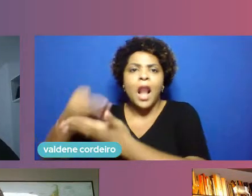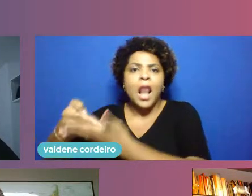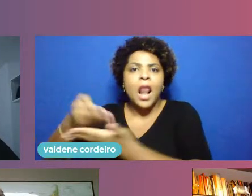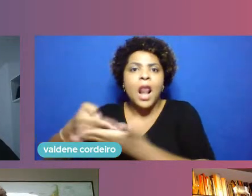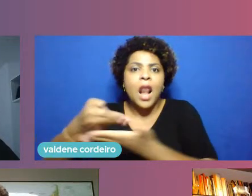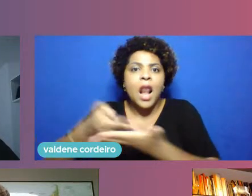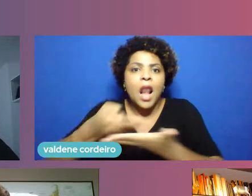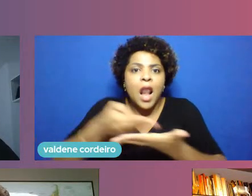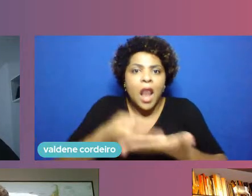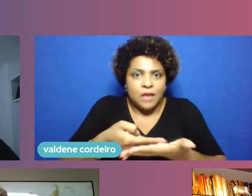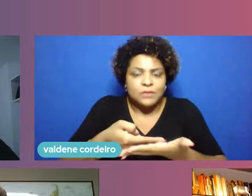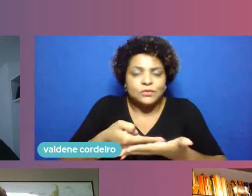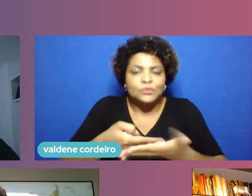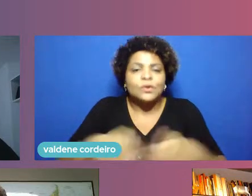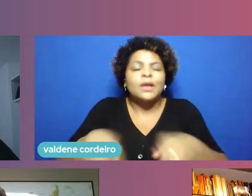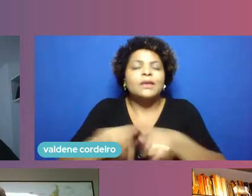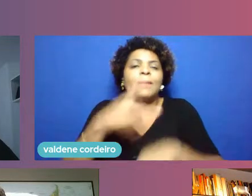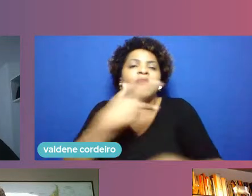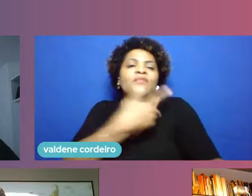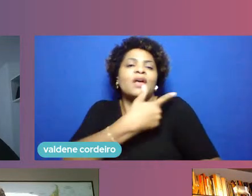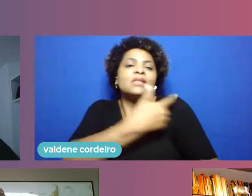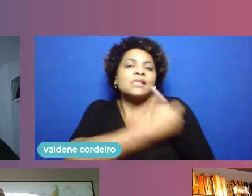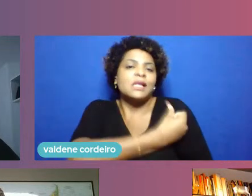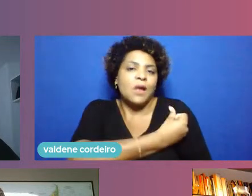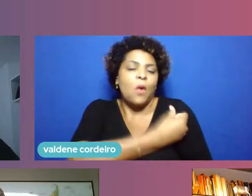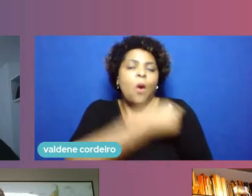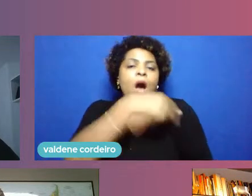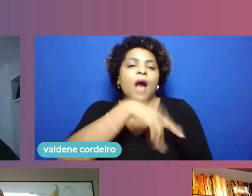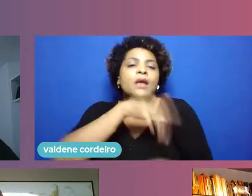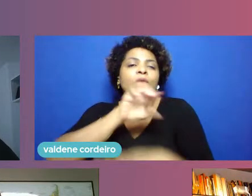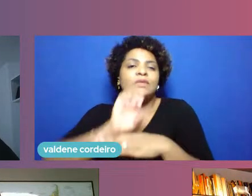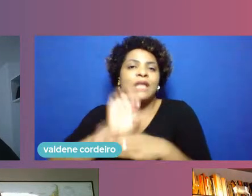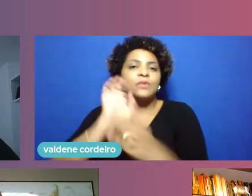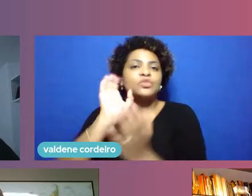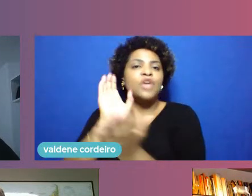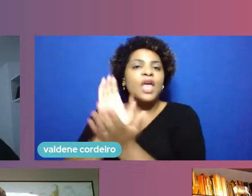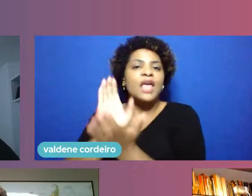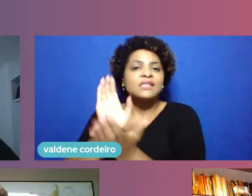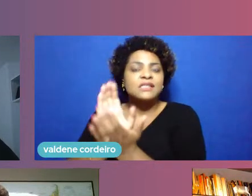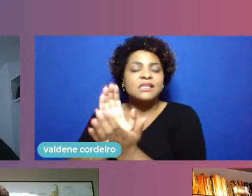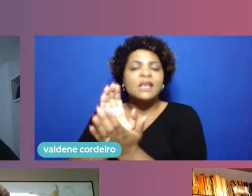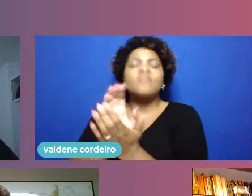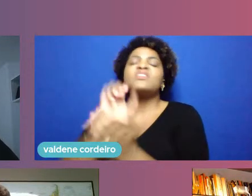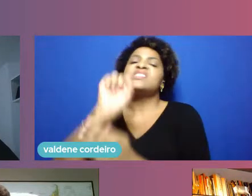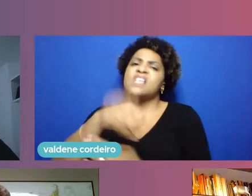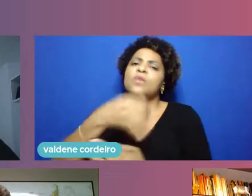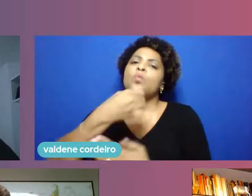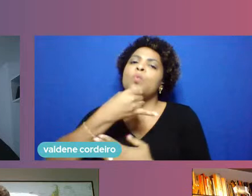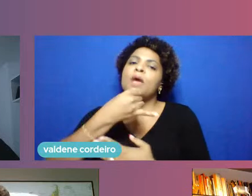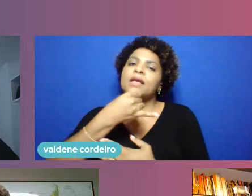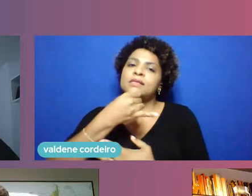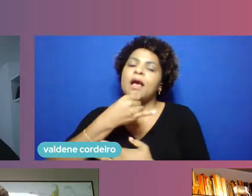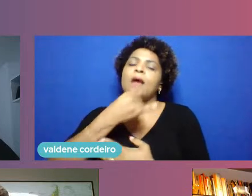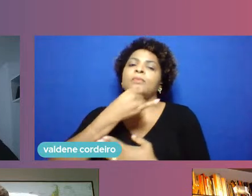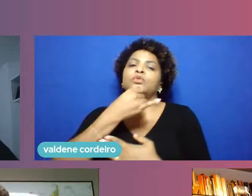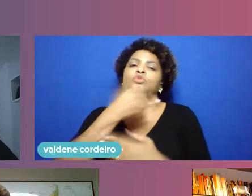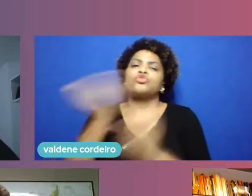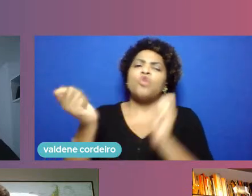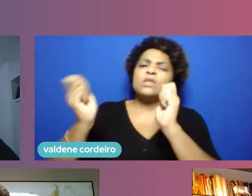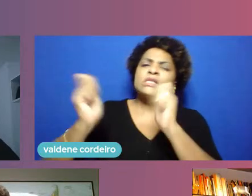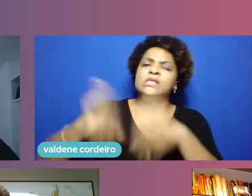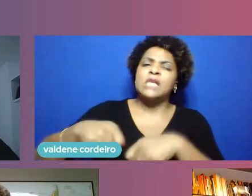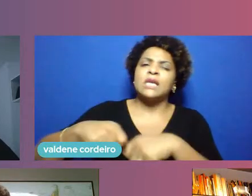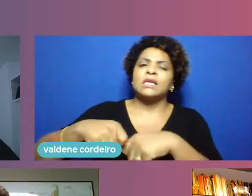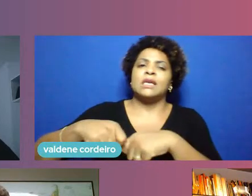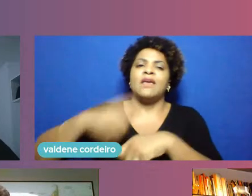Recife, com todas as dificuldades naturais de um processo de pandemia, virou um exemplo de enfrentamento nesse processo, a vacinação aqui no